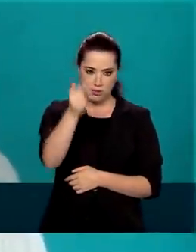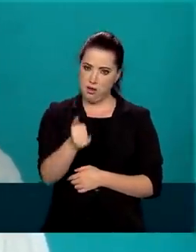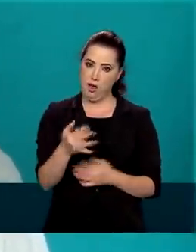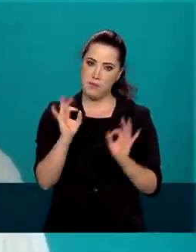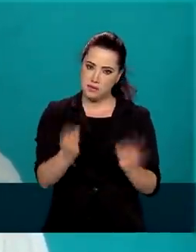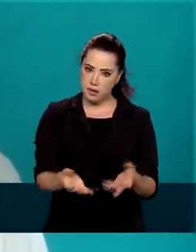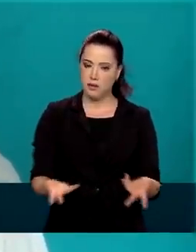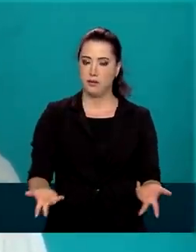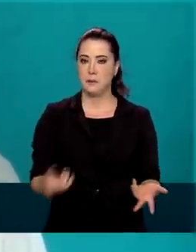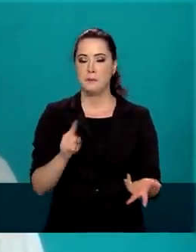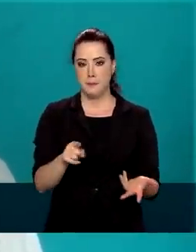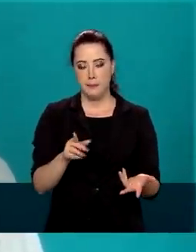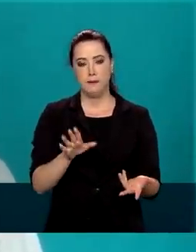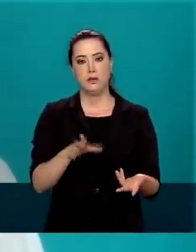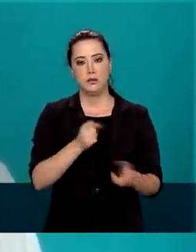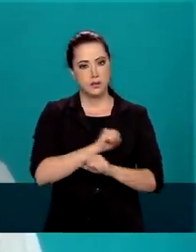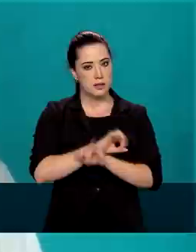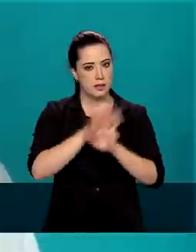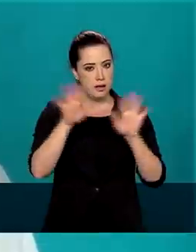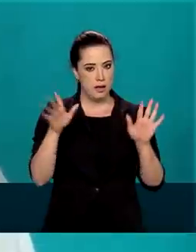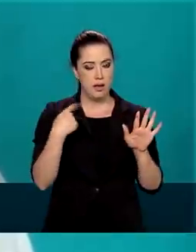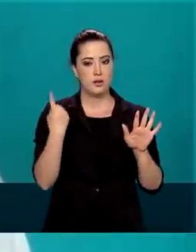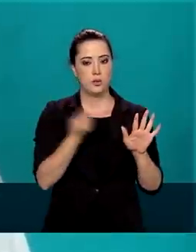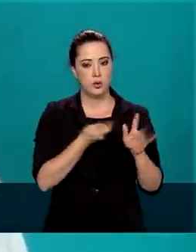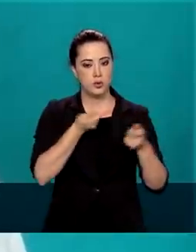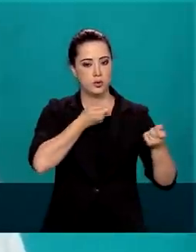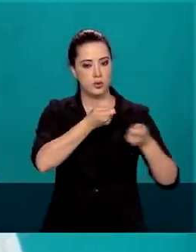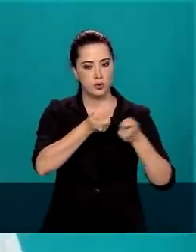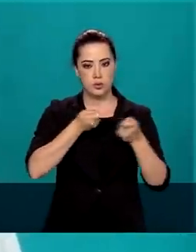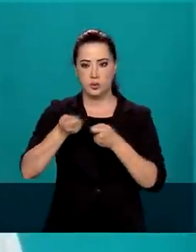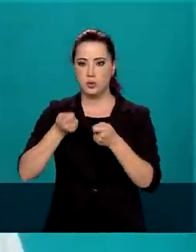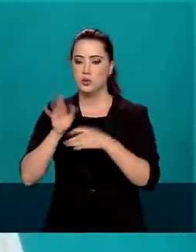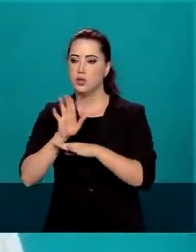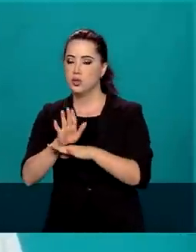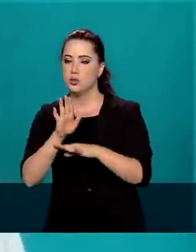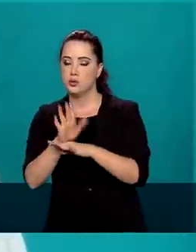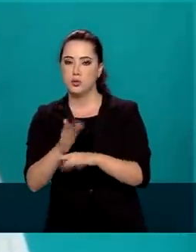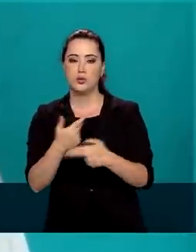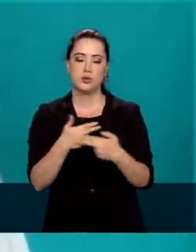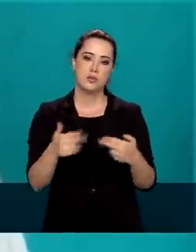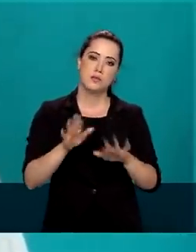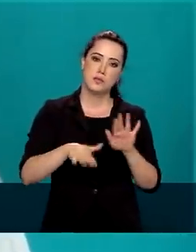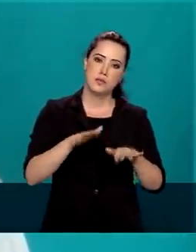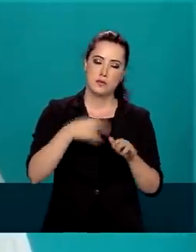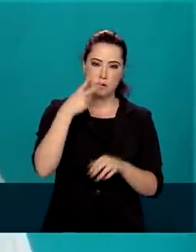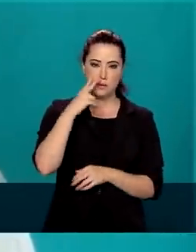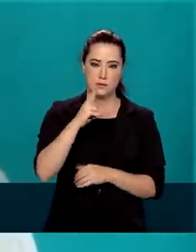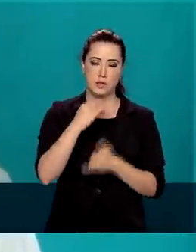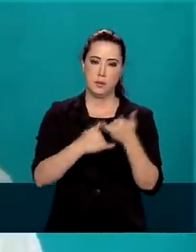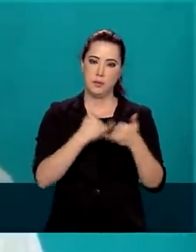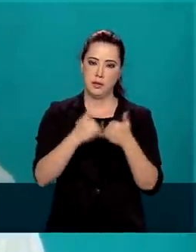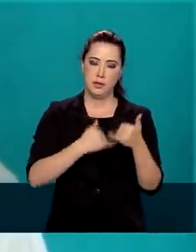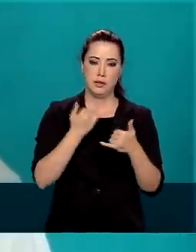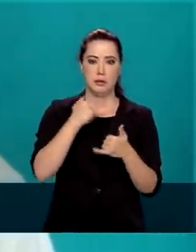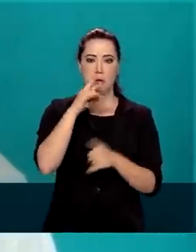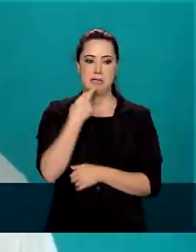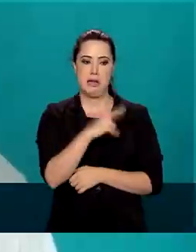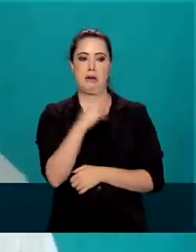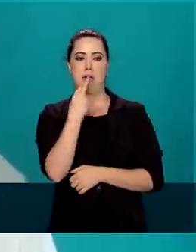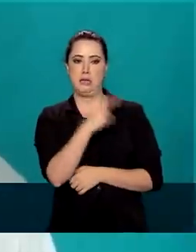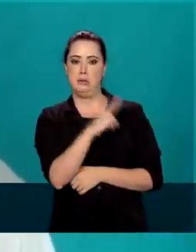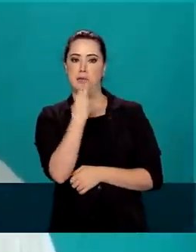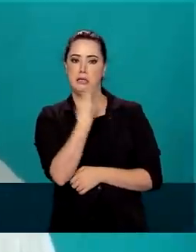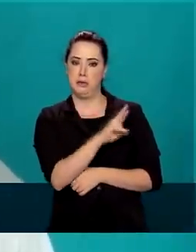Isso fica claro nos relatos do Sistema Inmetro de Monitoramento de Assistentes de Consumo, onde o brinquedo é o segundo produto mais reclamado,